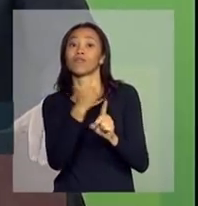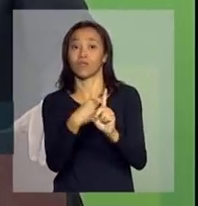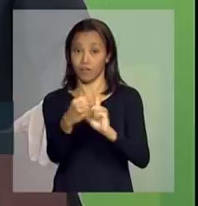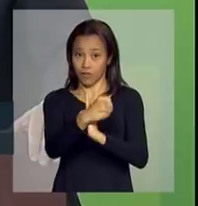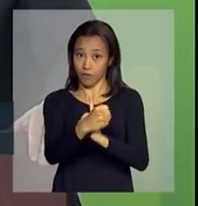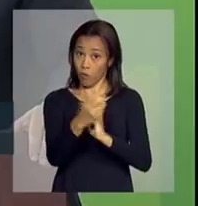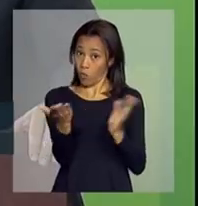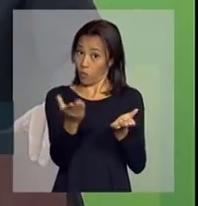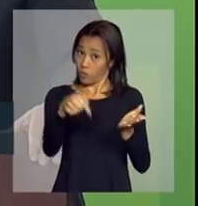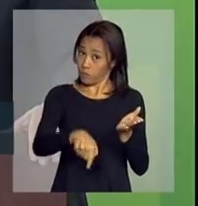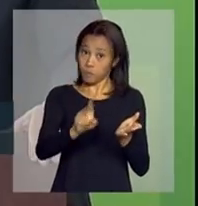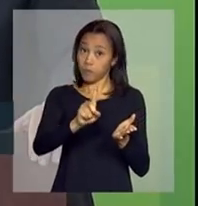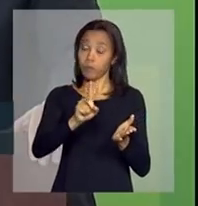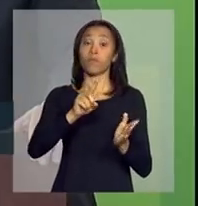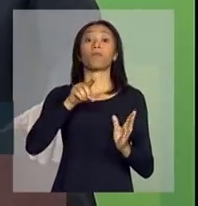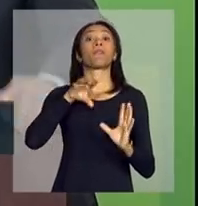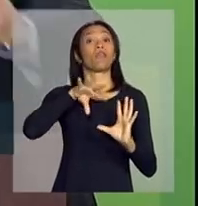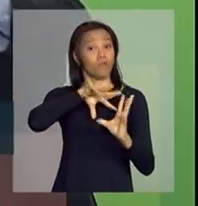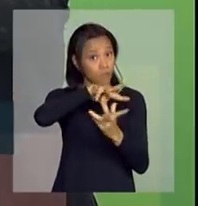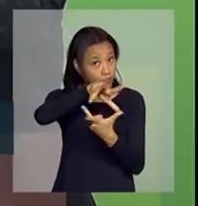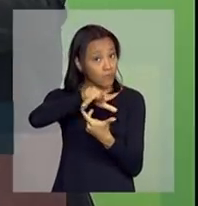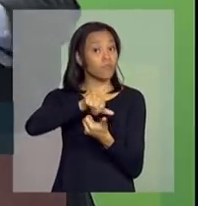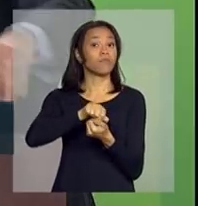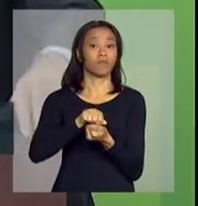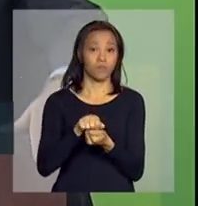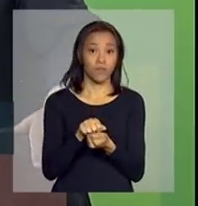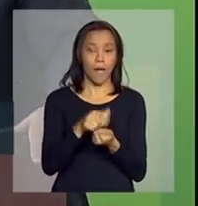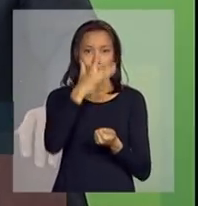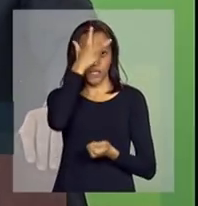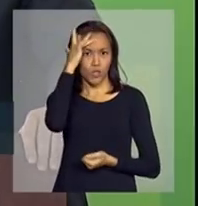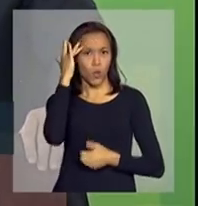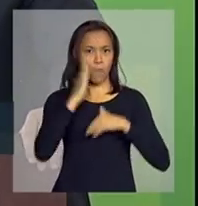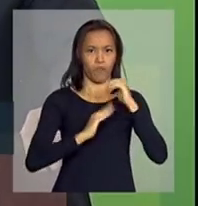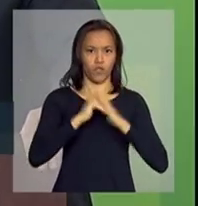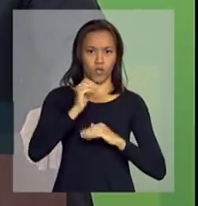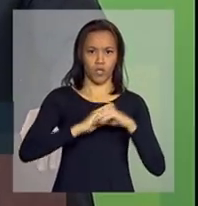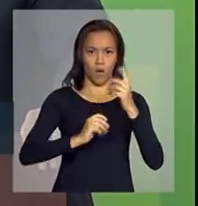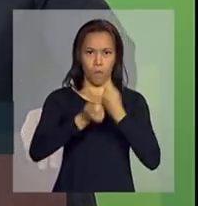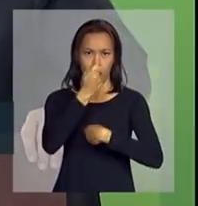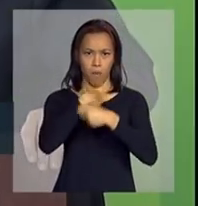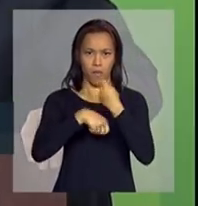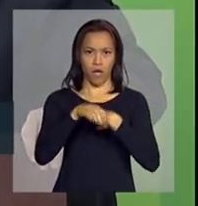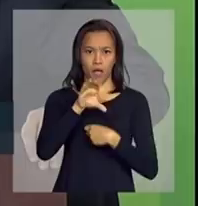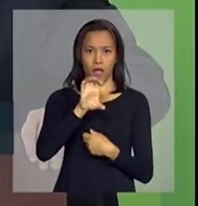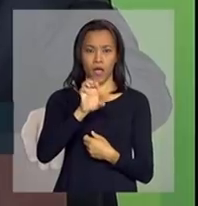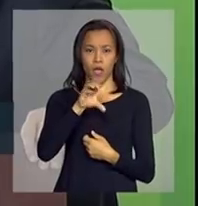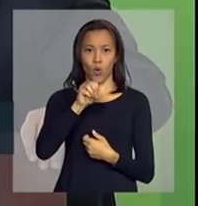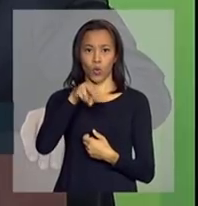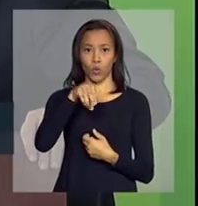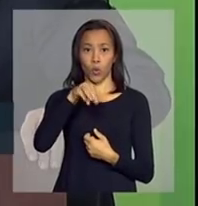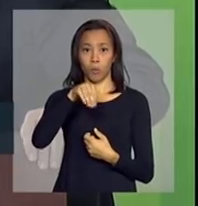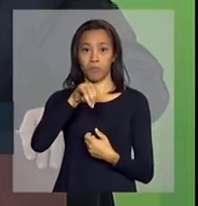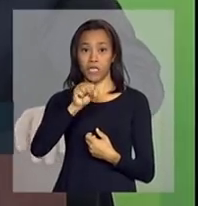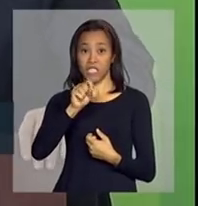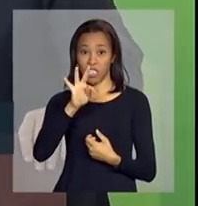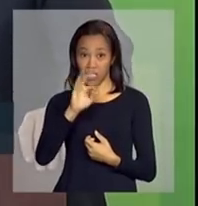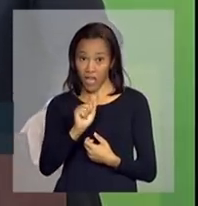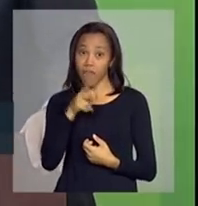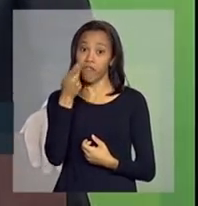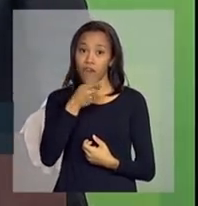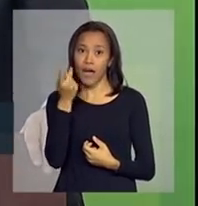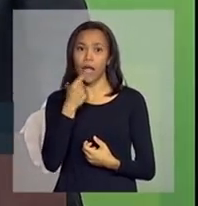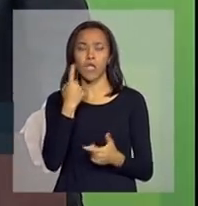não é no Brasil, é no mundo, o The Economist agora fala sobre o papel das pequenas empresas em todos os países em crise.